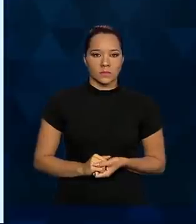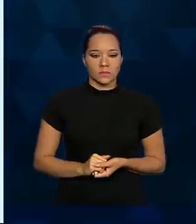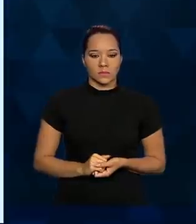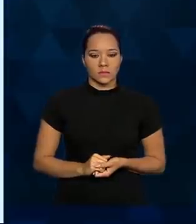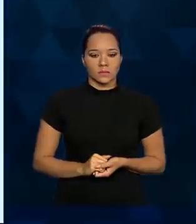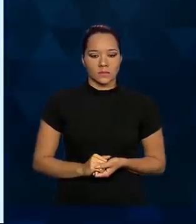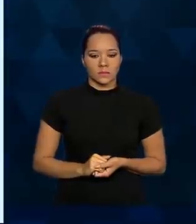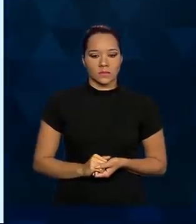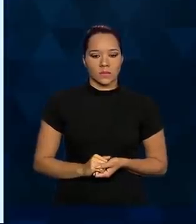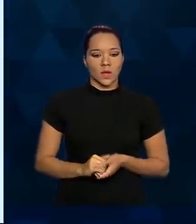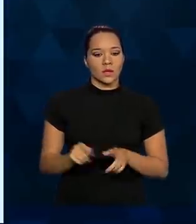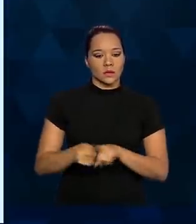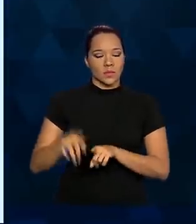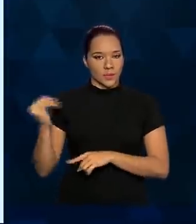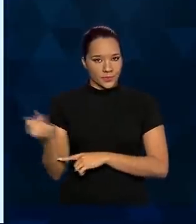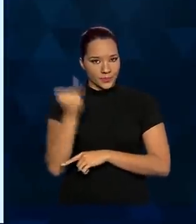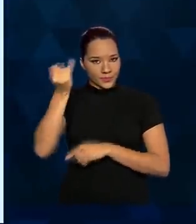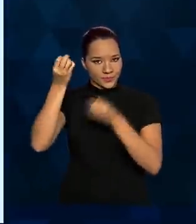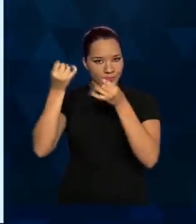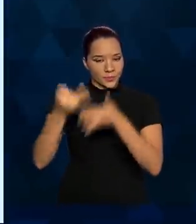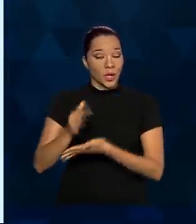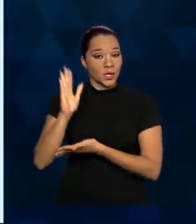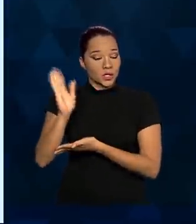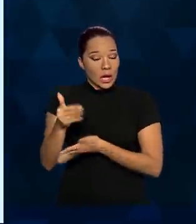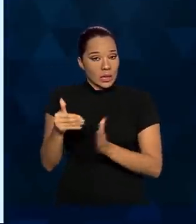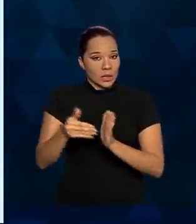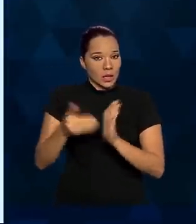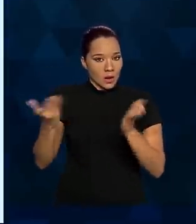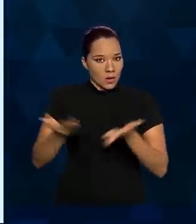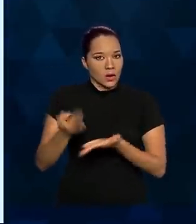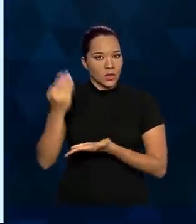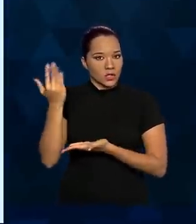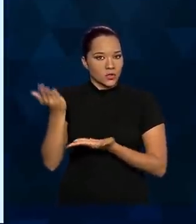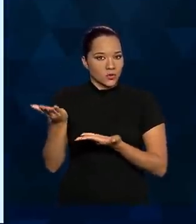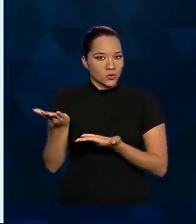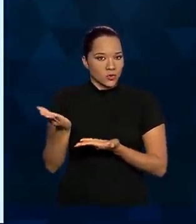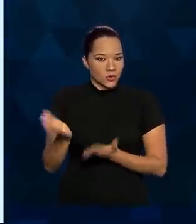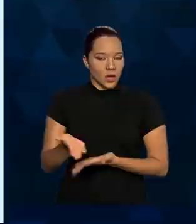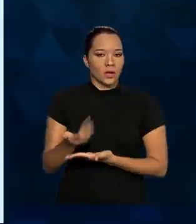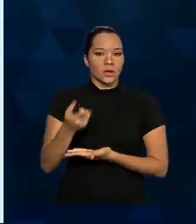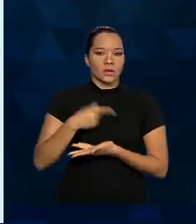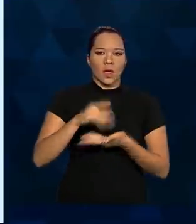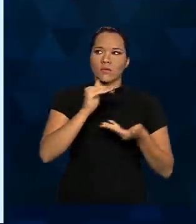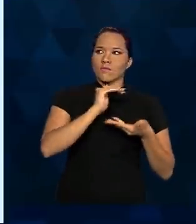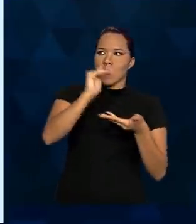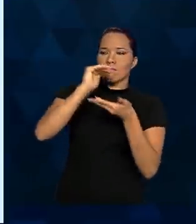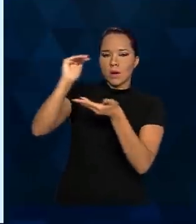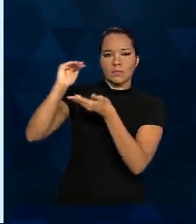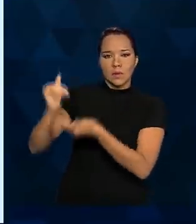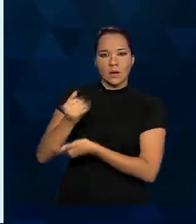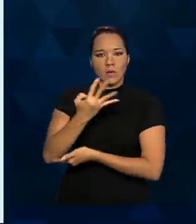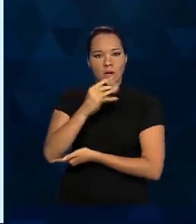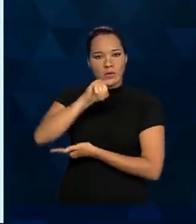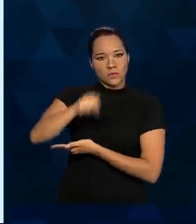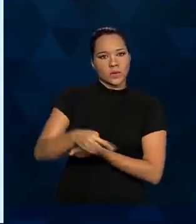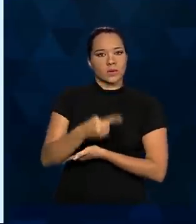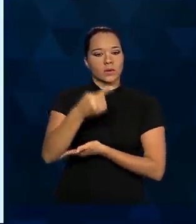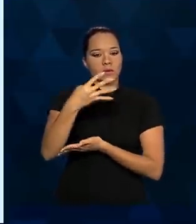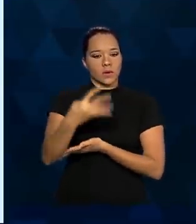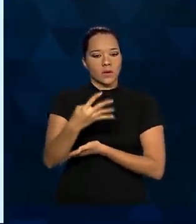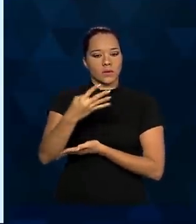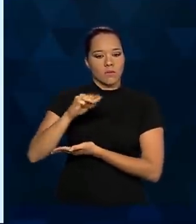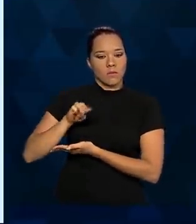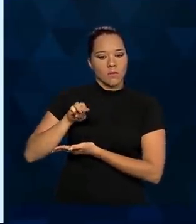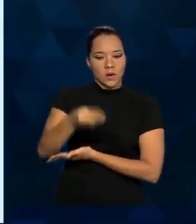Convém destacar também que já foi até o momento, já ocorreu até o momento, a distribuição de 4,4 milhões de